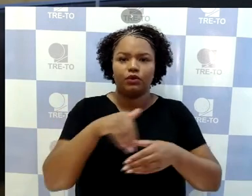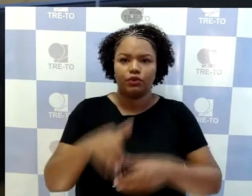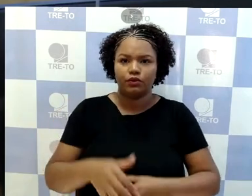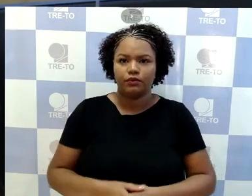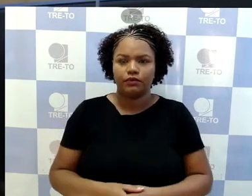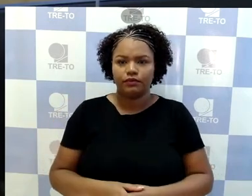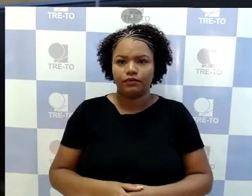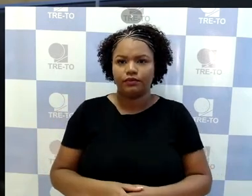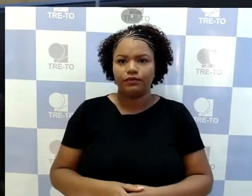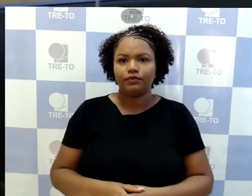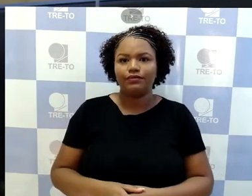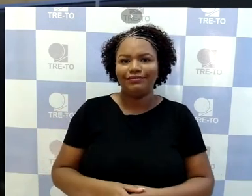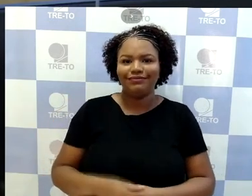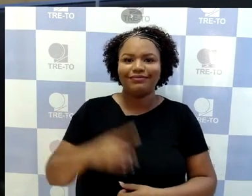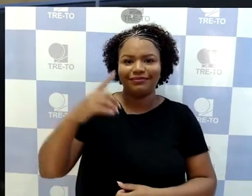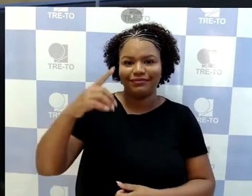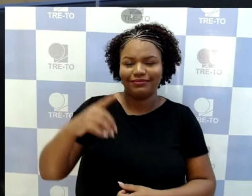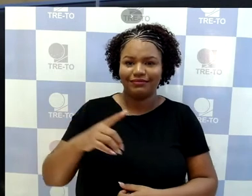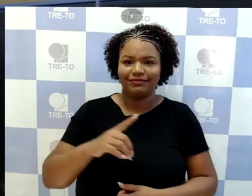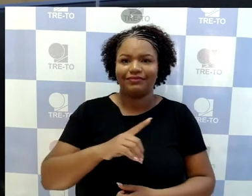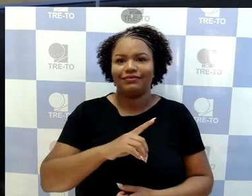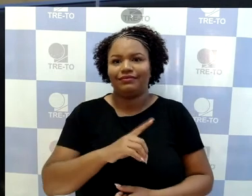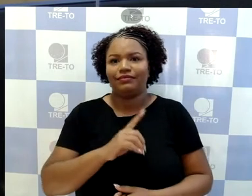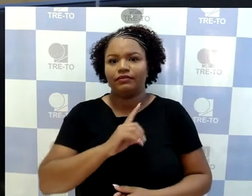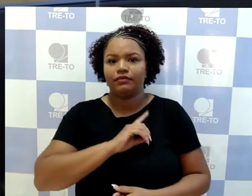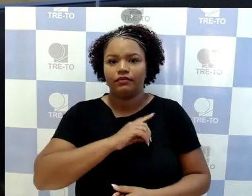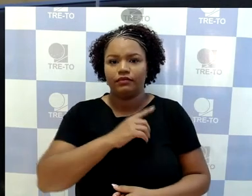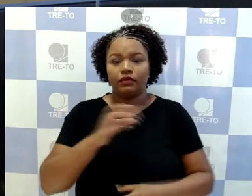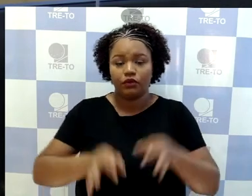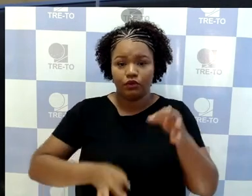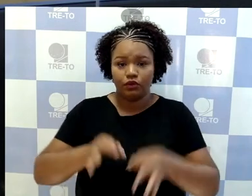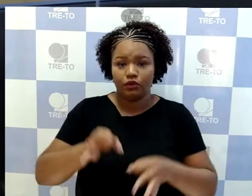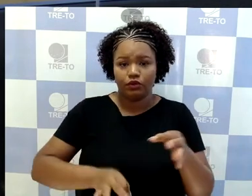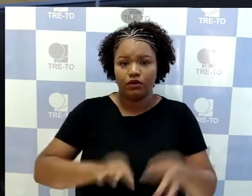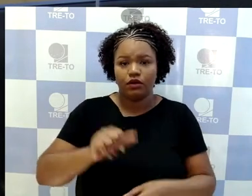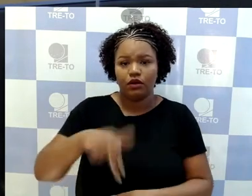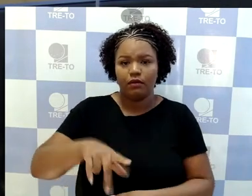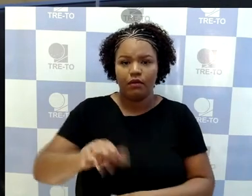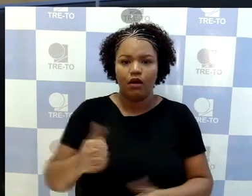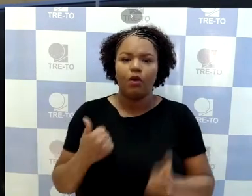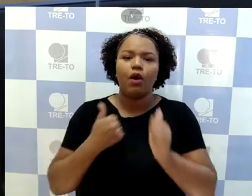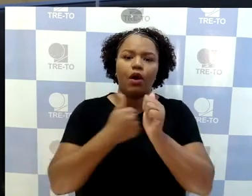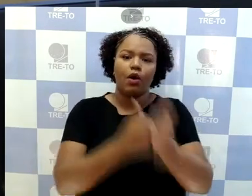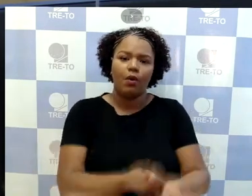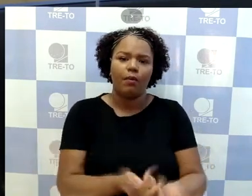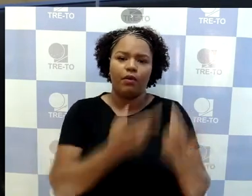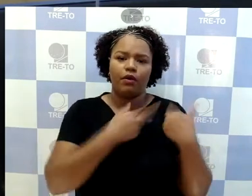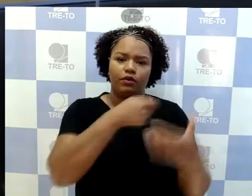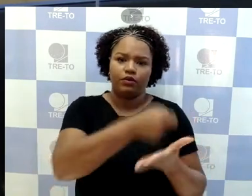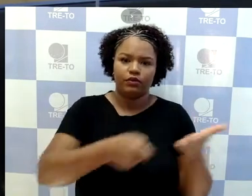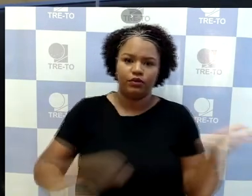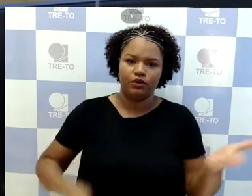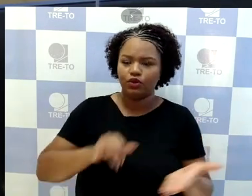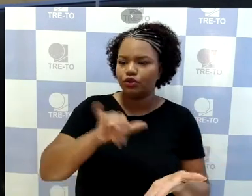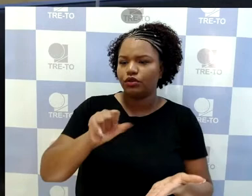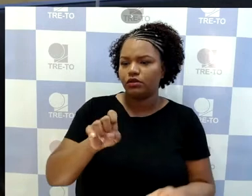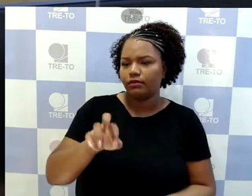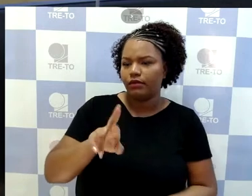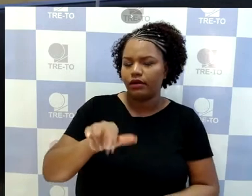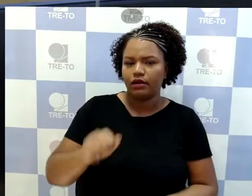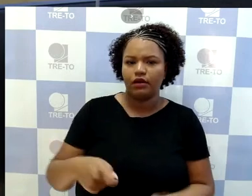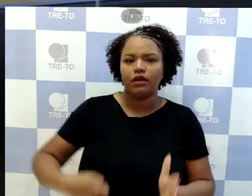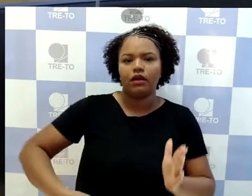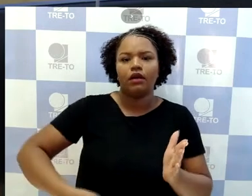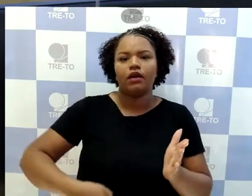Obrigada. Eu acompanho o relator. Doutor José Maria. Obrigado, seu presidente. Também acompanho o relator. Doutor Gabriel